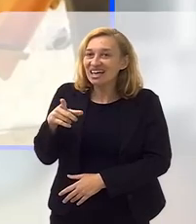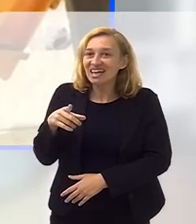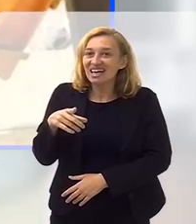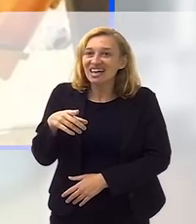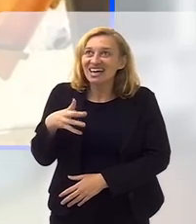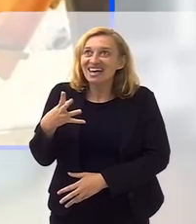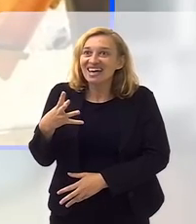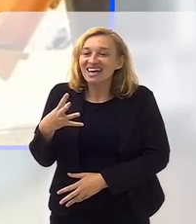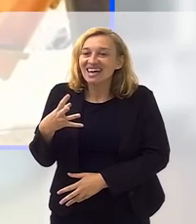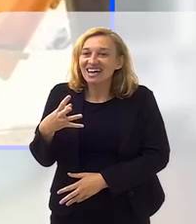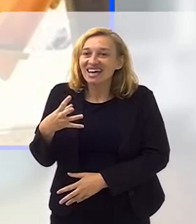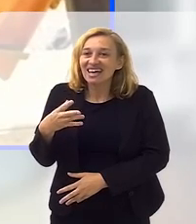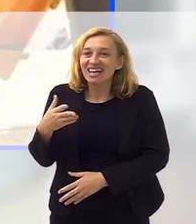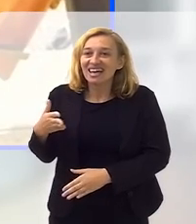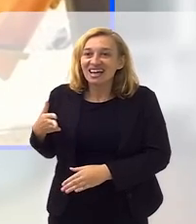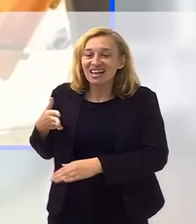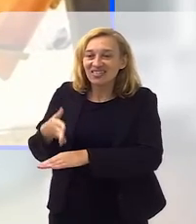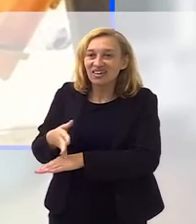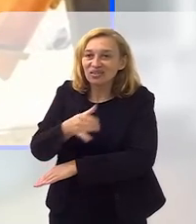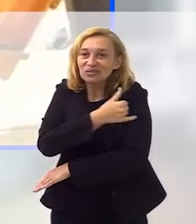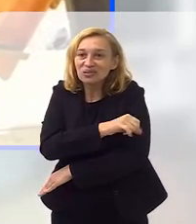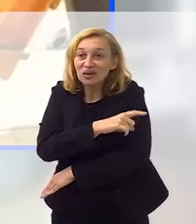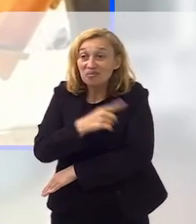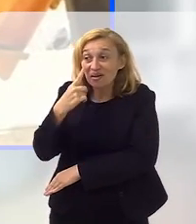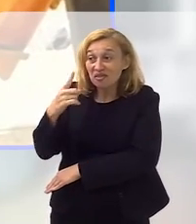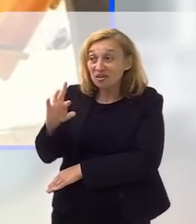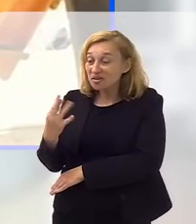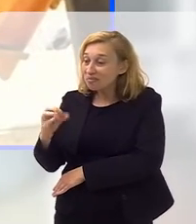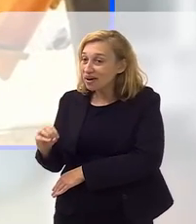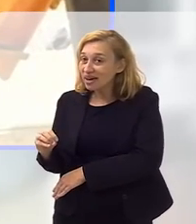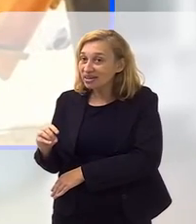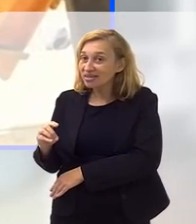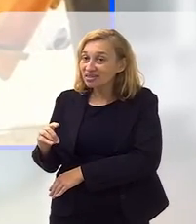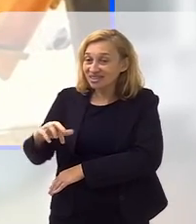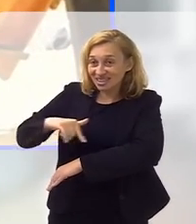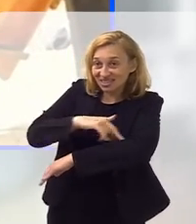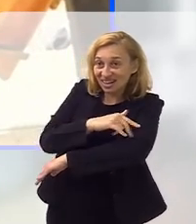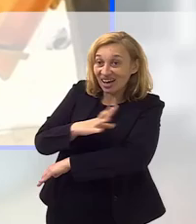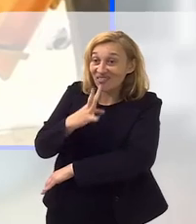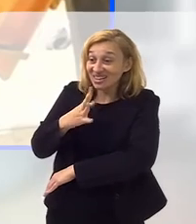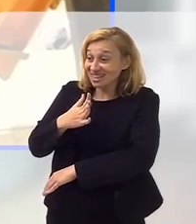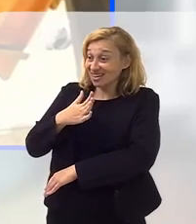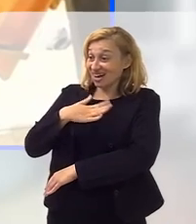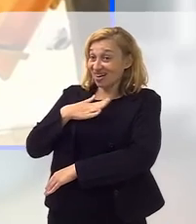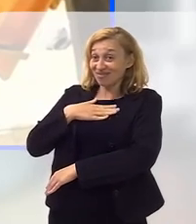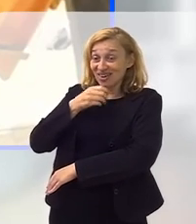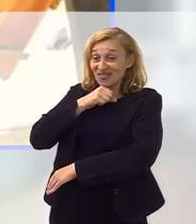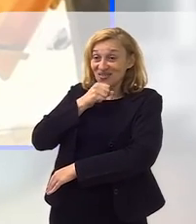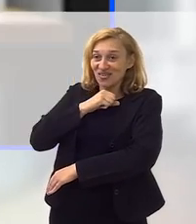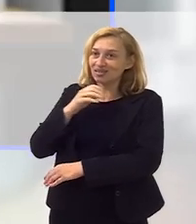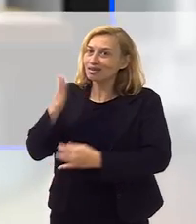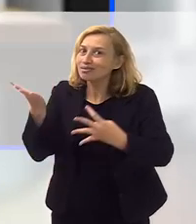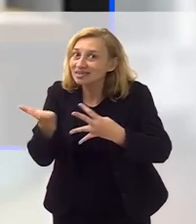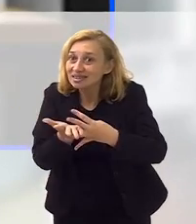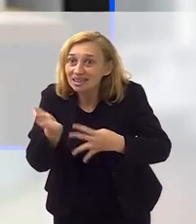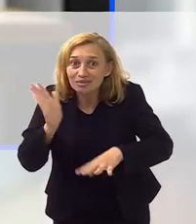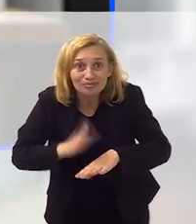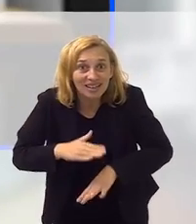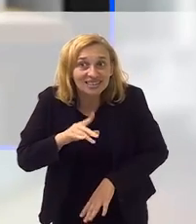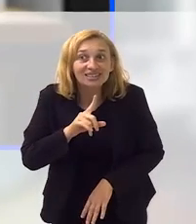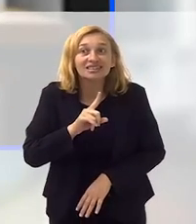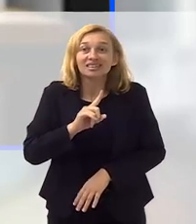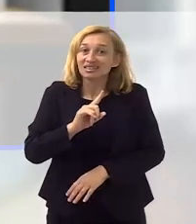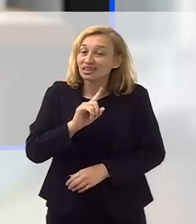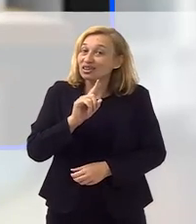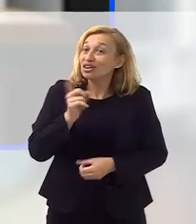nessa época, ele foi, ele veio ouvir pra ver o Império Serrano desfilar e conhecer a minha avó, Dona Ivone Lara. Gente, a gente vai